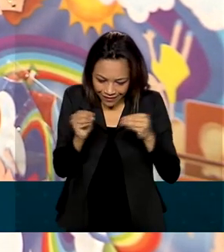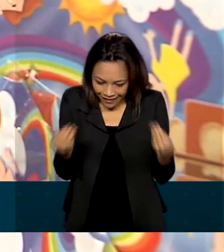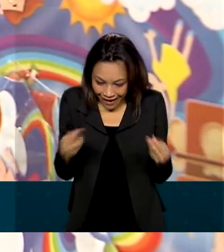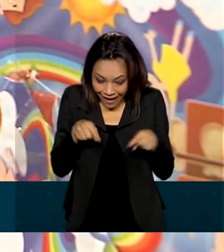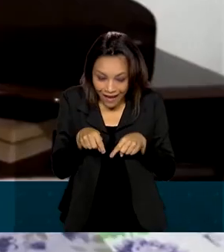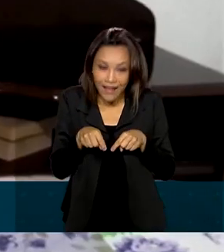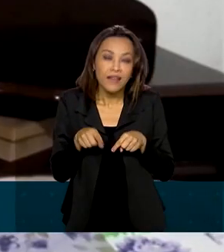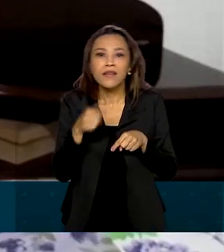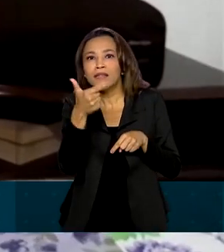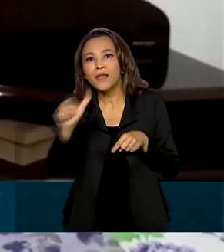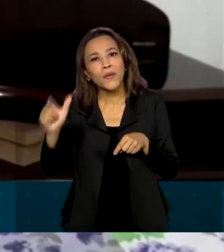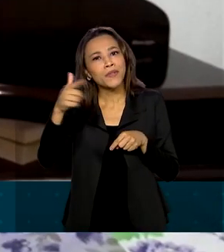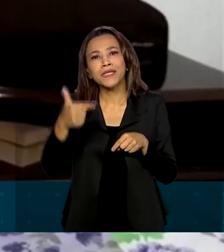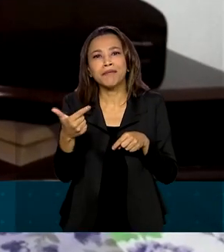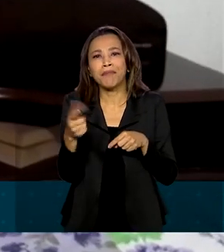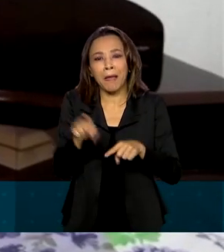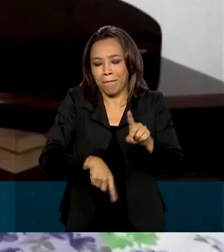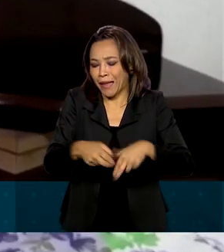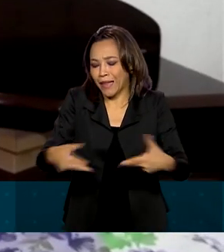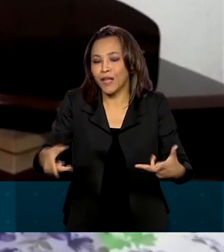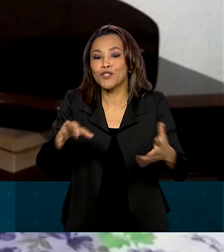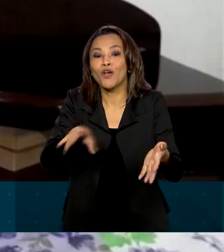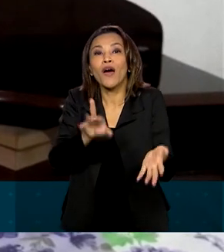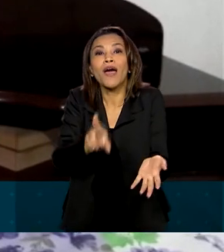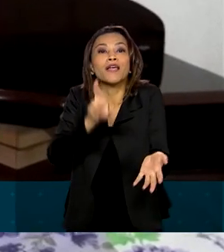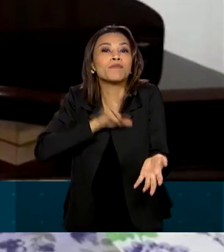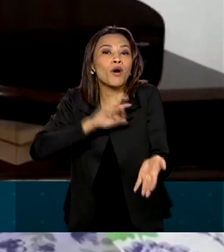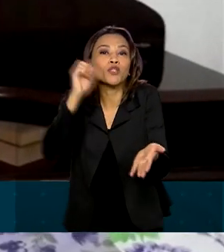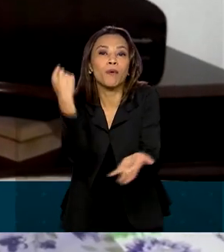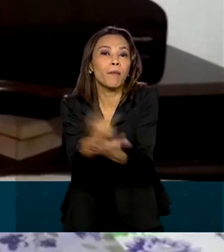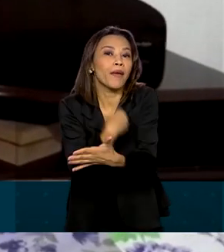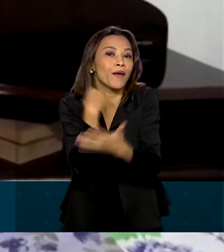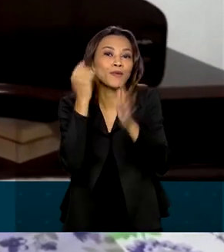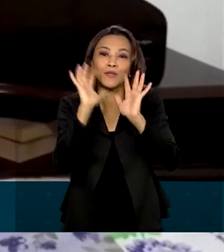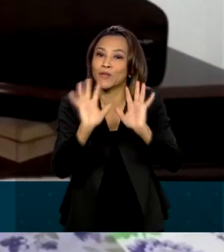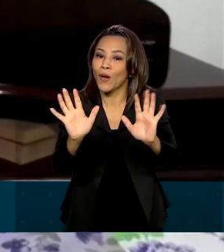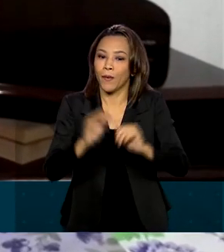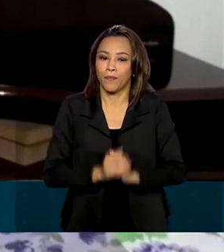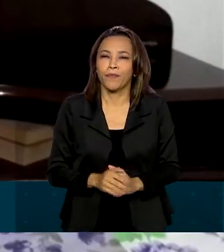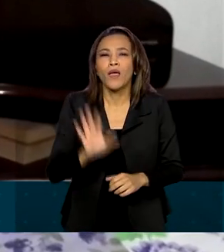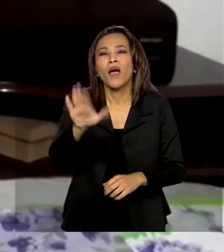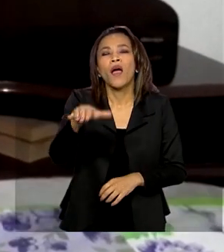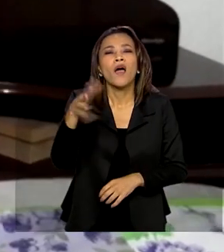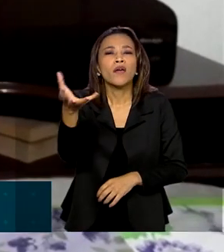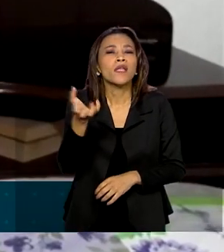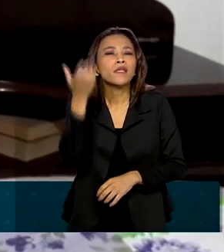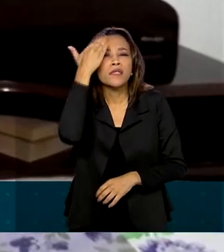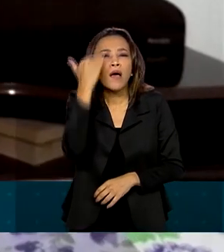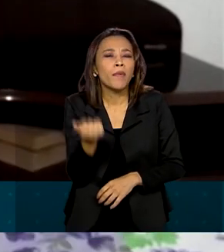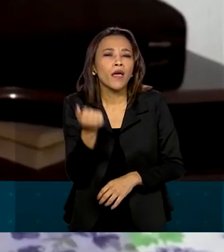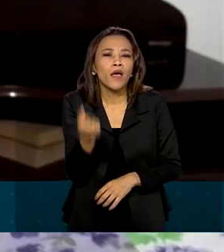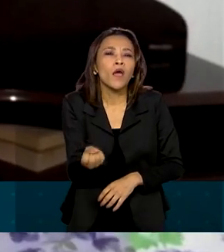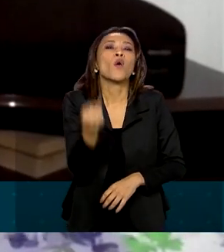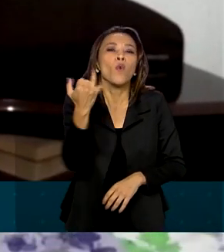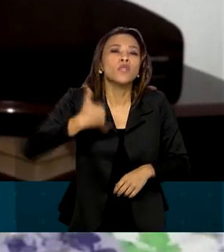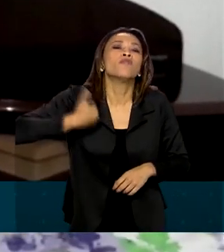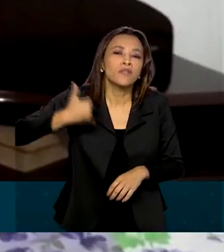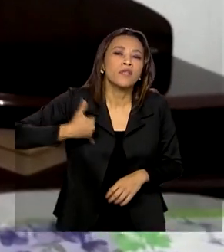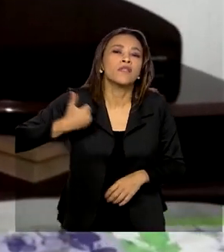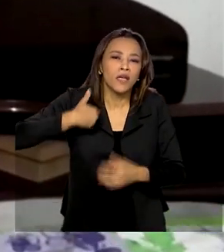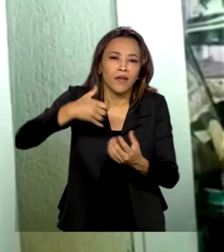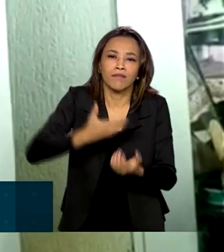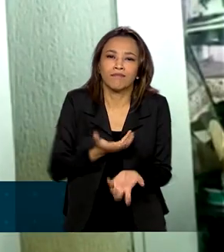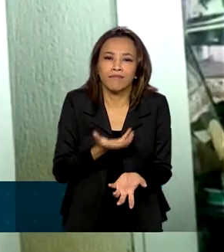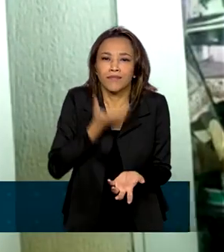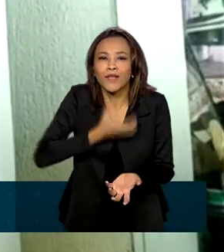nada material. Só a resposta para uma perguntinha indiscreta. Eu queria saber uma coisa. Quantos anos o senhor tem?